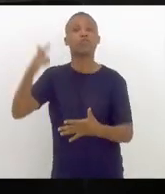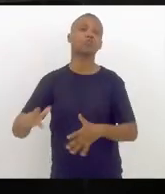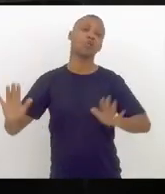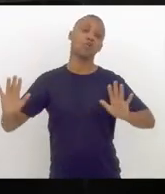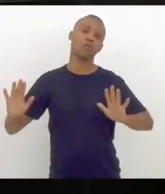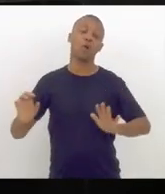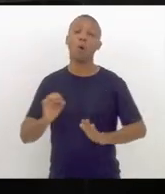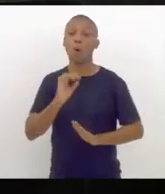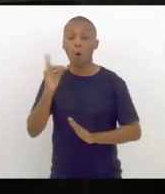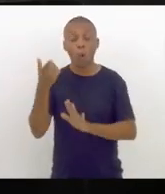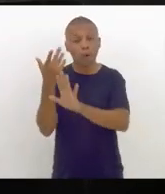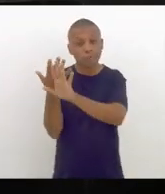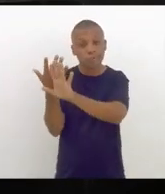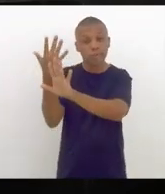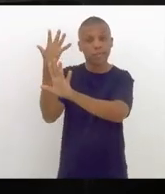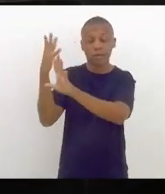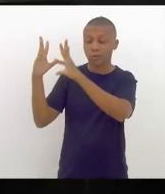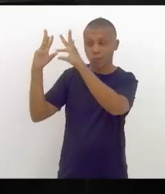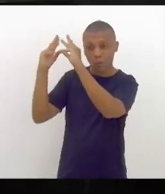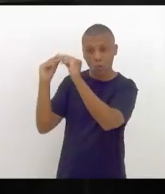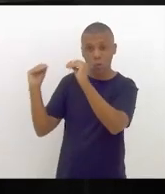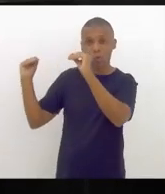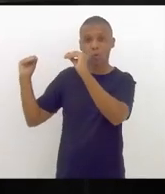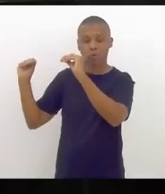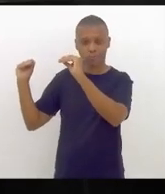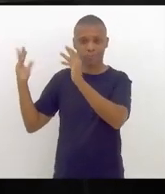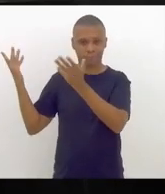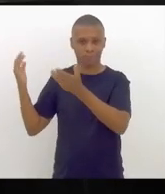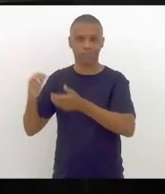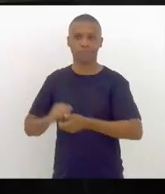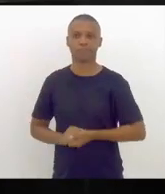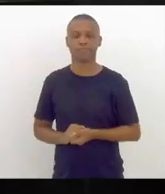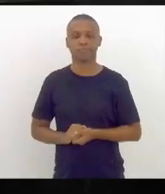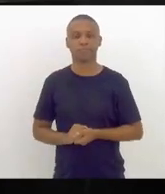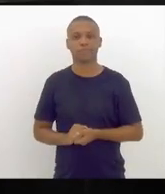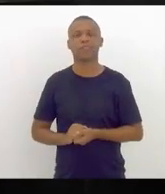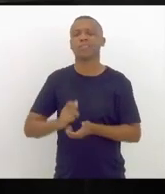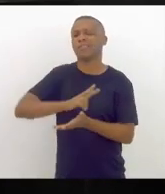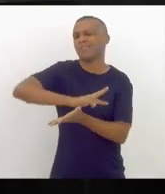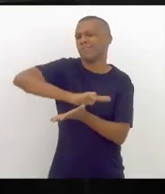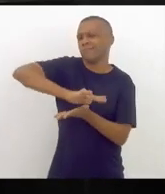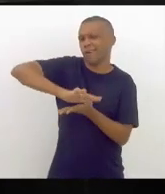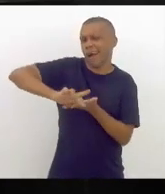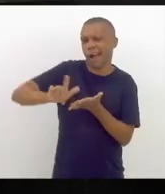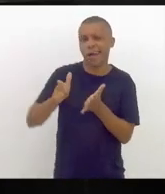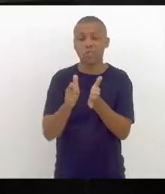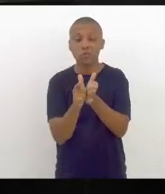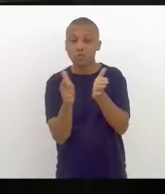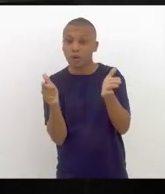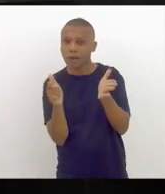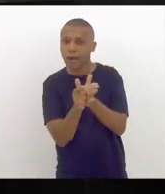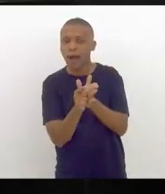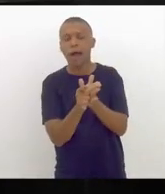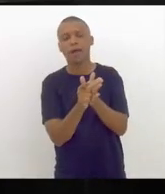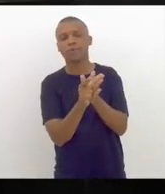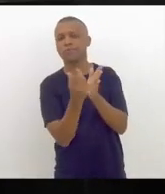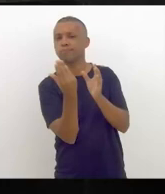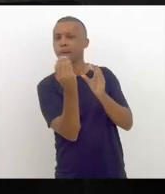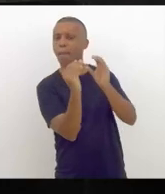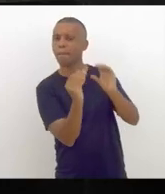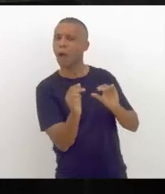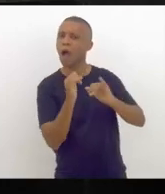se há que se passou, irá se repetir com várias matérias jornalísticas, dando